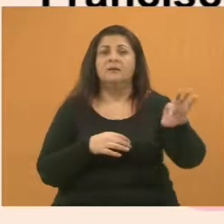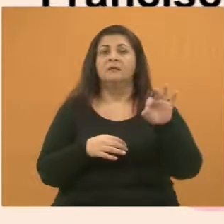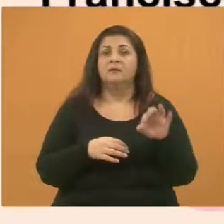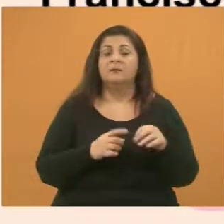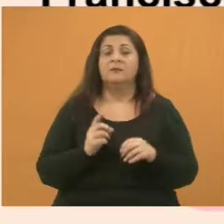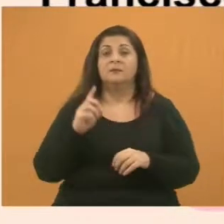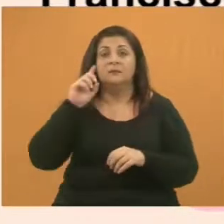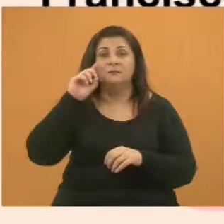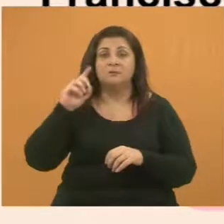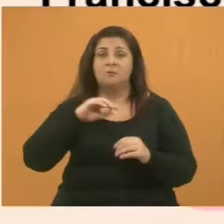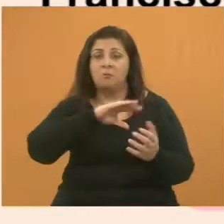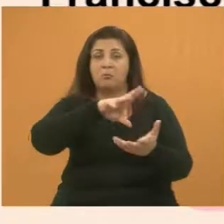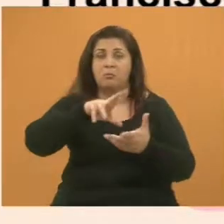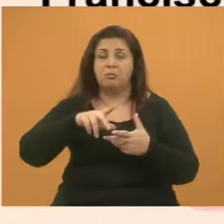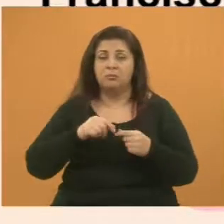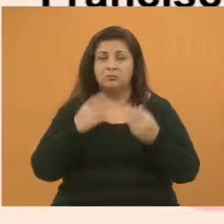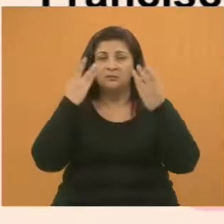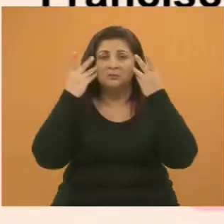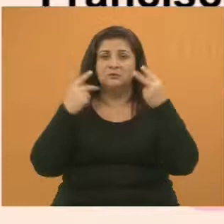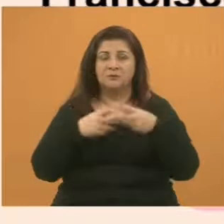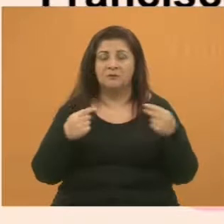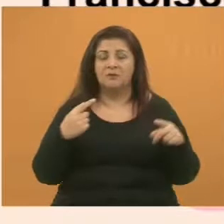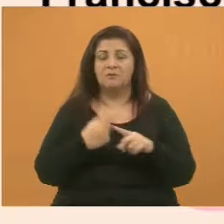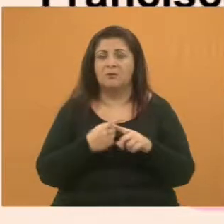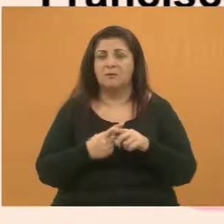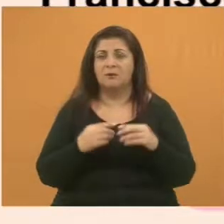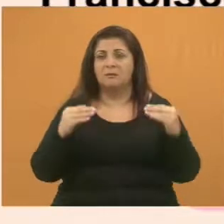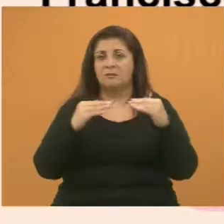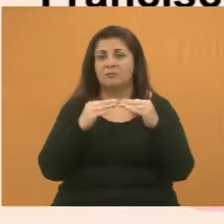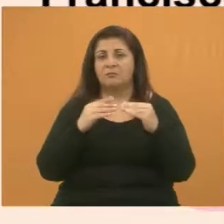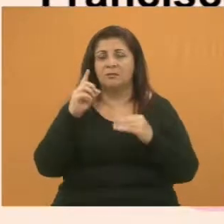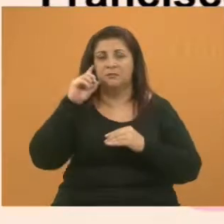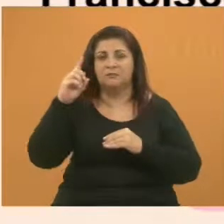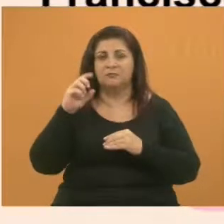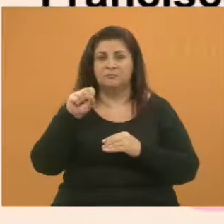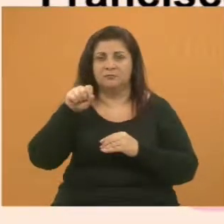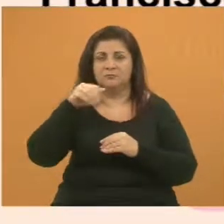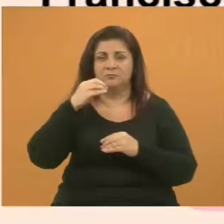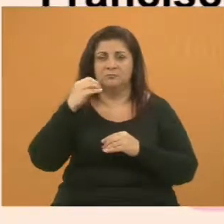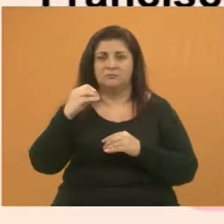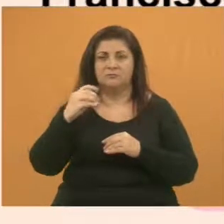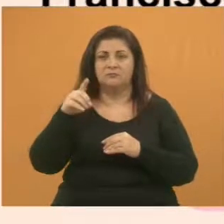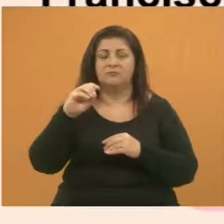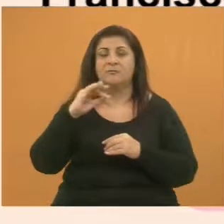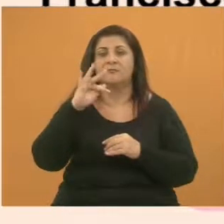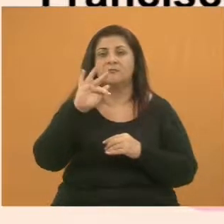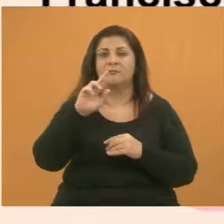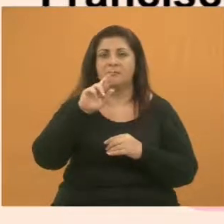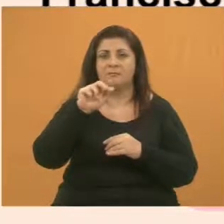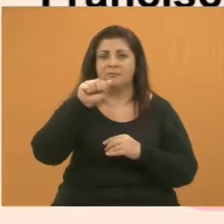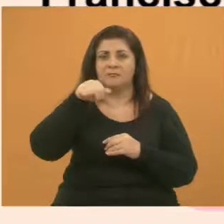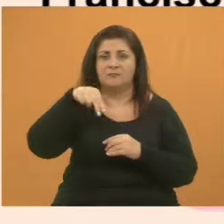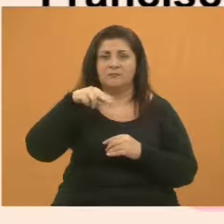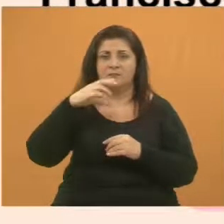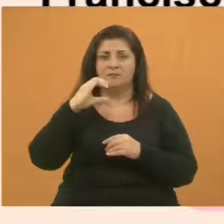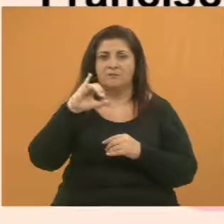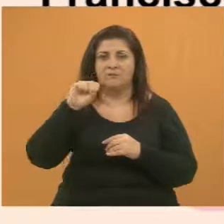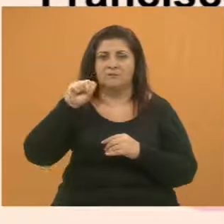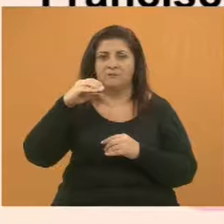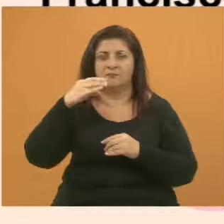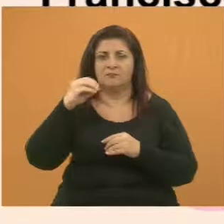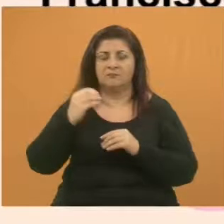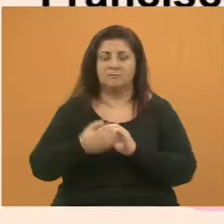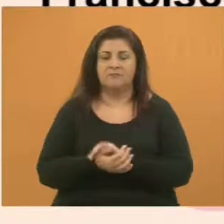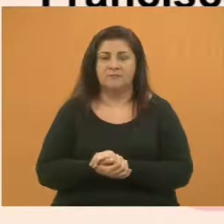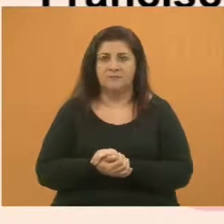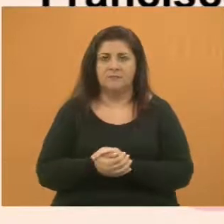o Dia Mundial dos Animais, porque é o dia da festa de São Francisco de Assis, um amante da natureza e padroeiro dos animais e do meio ambiente.